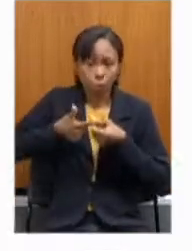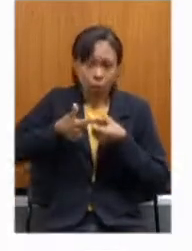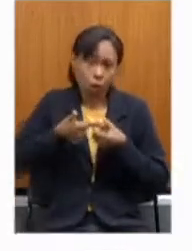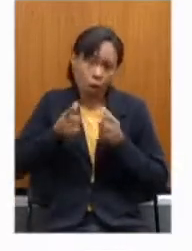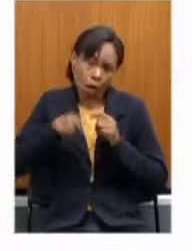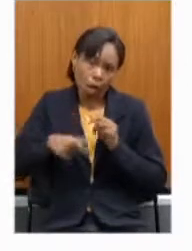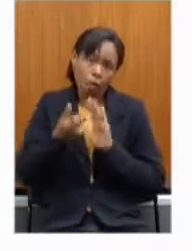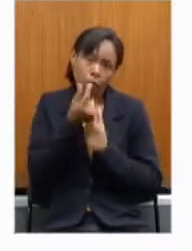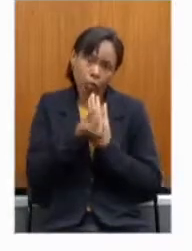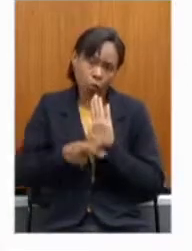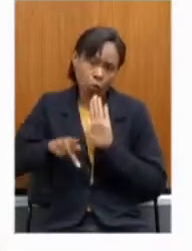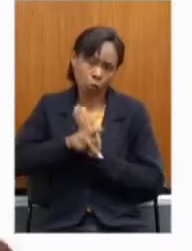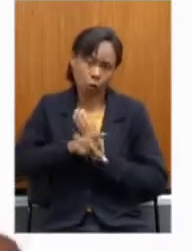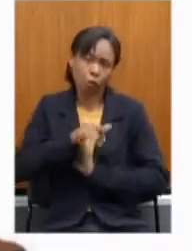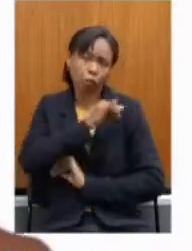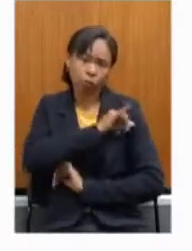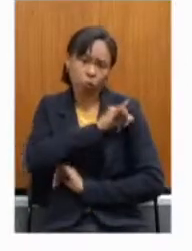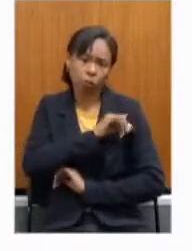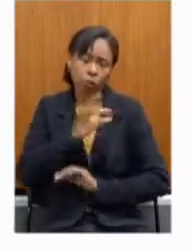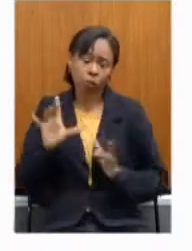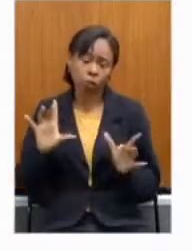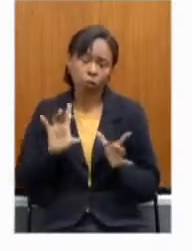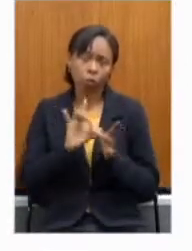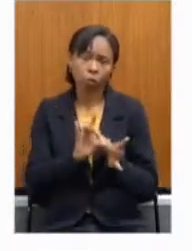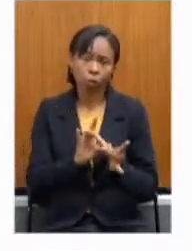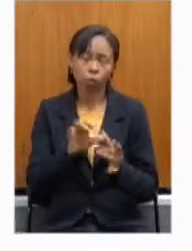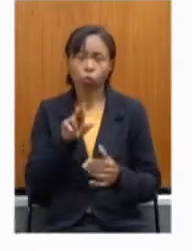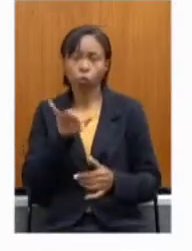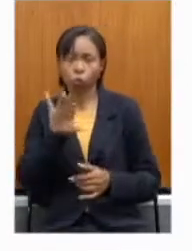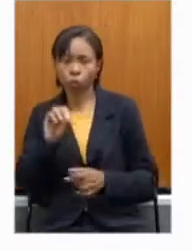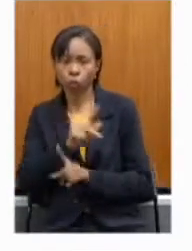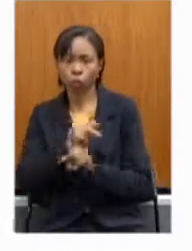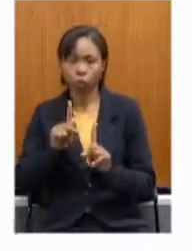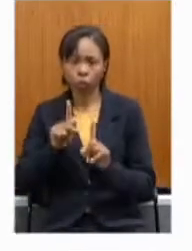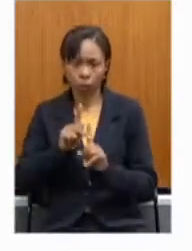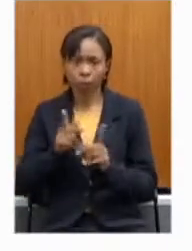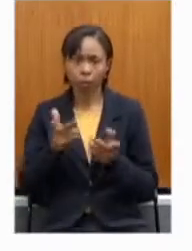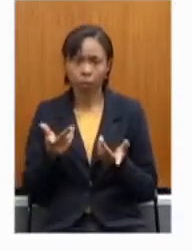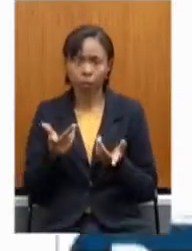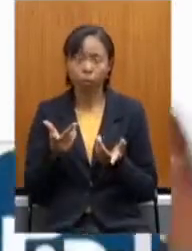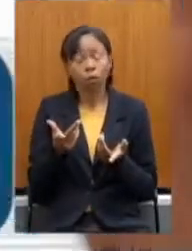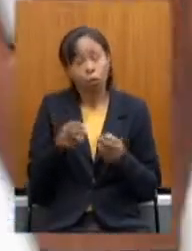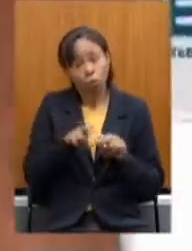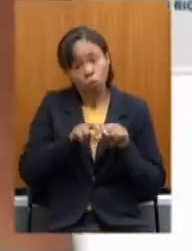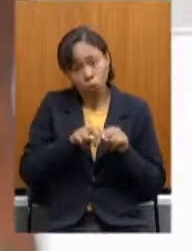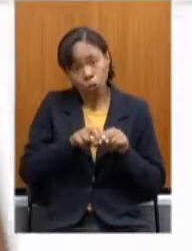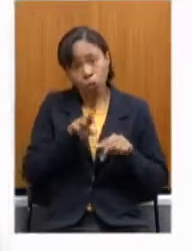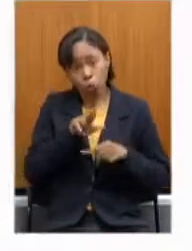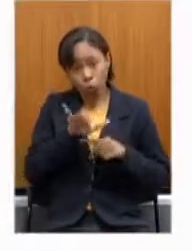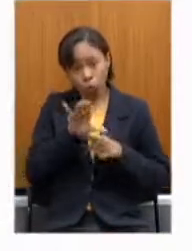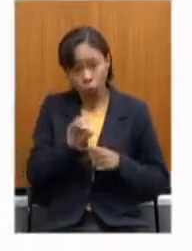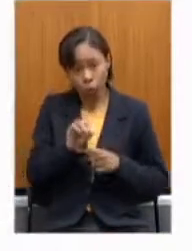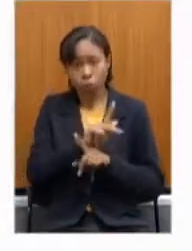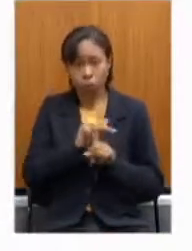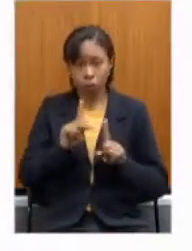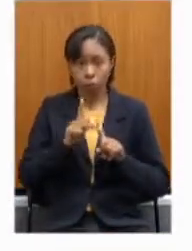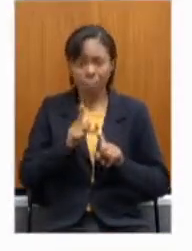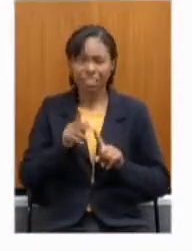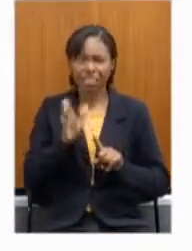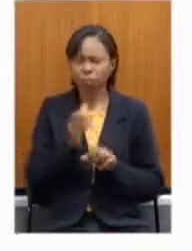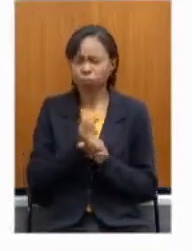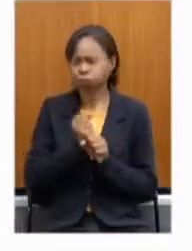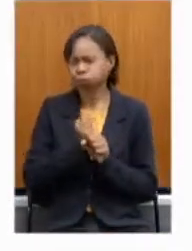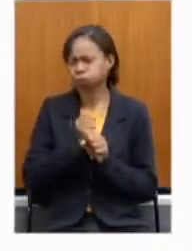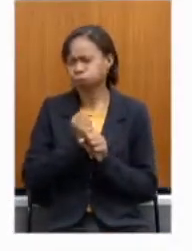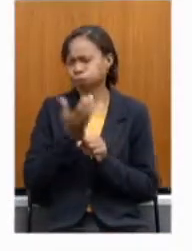receitas No estado Do Rio de Janeiro Vinculadas Ao Rio Previdência Com isso O Rio Previdência Além de já vir Há anos Não